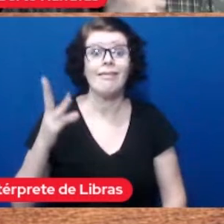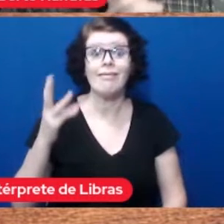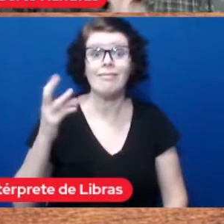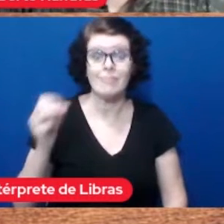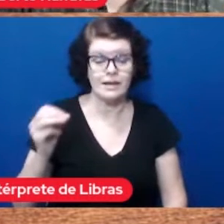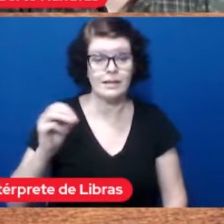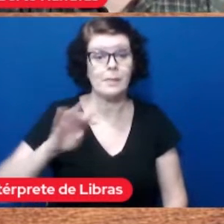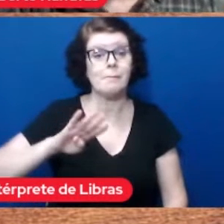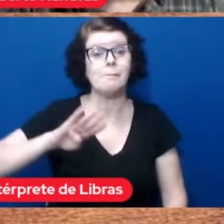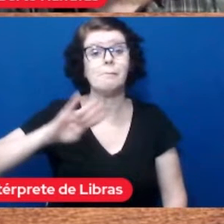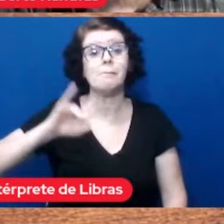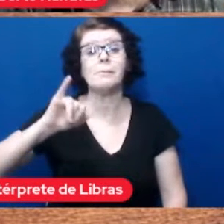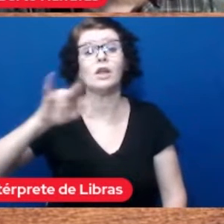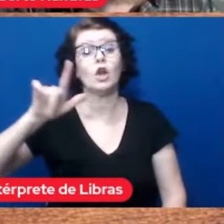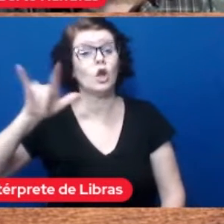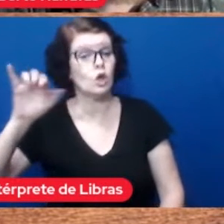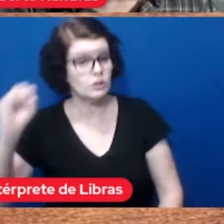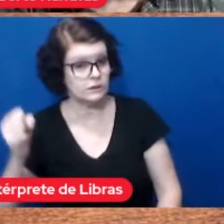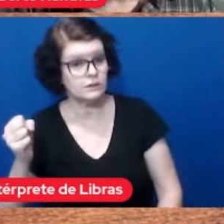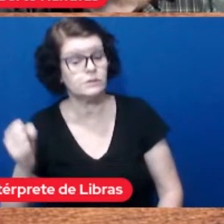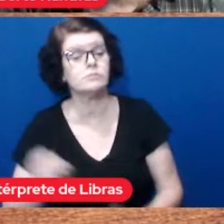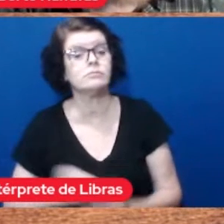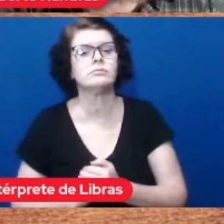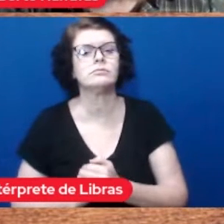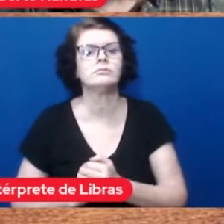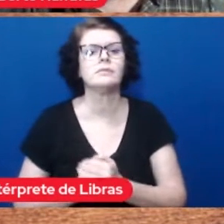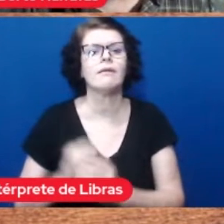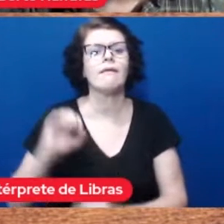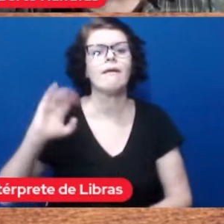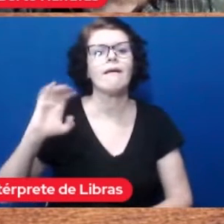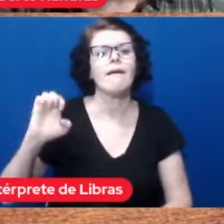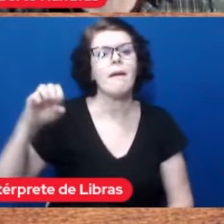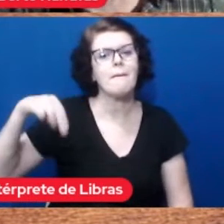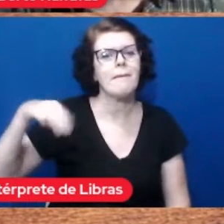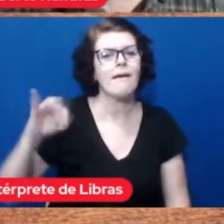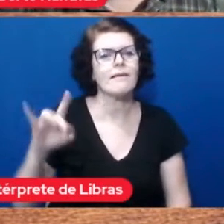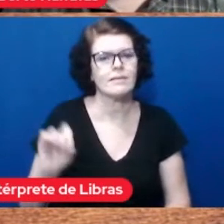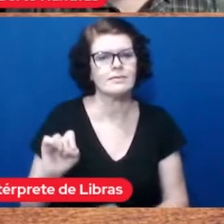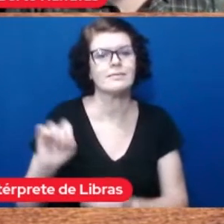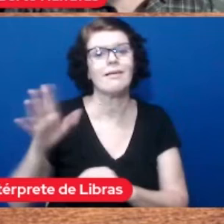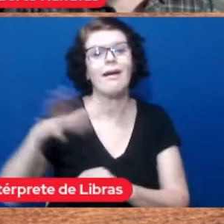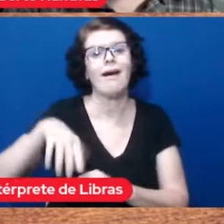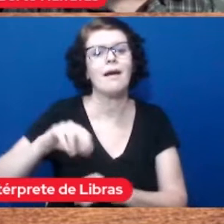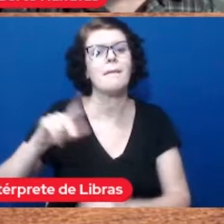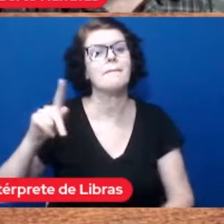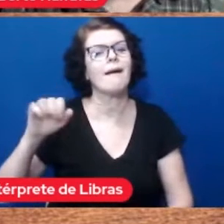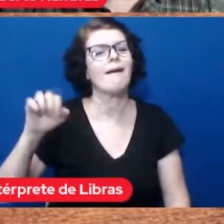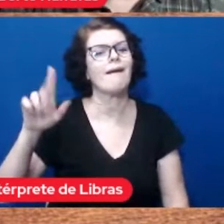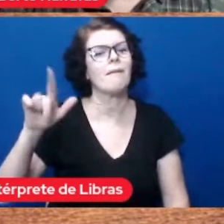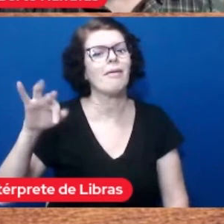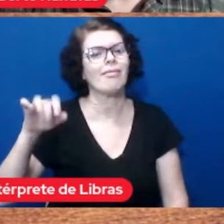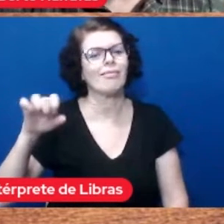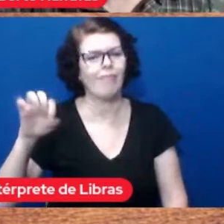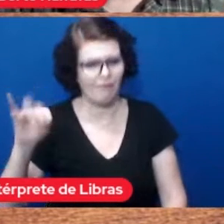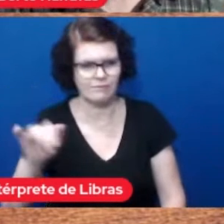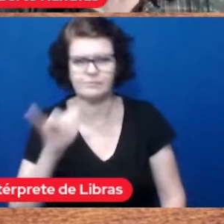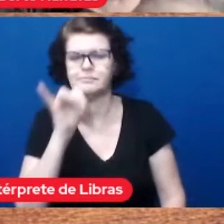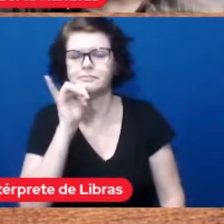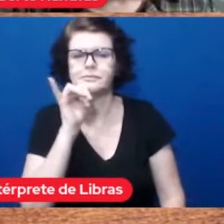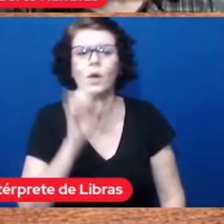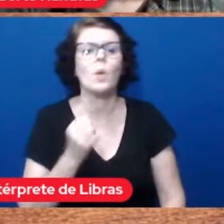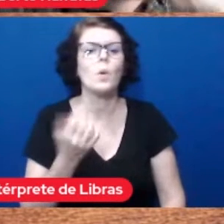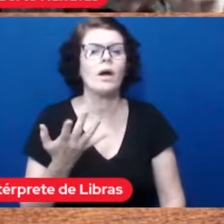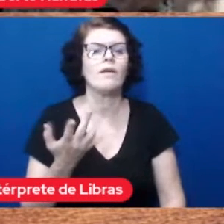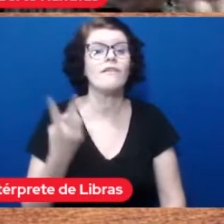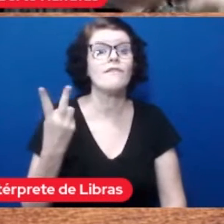com as emendas parlamentares dos parlamentares dos quais